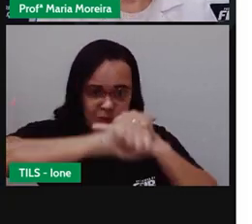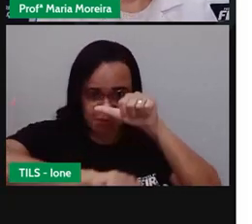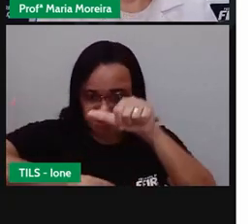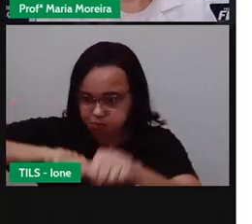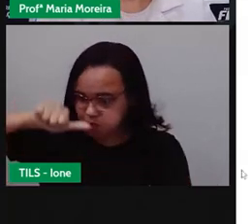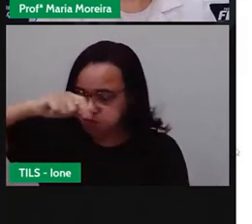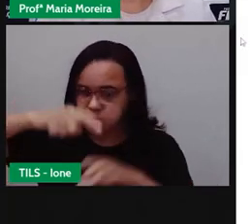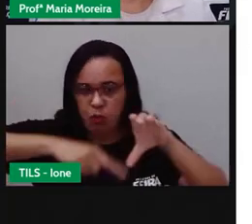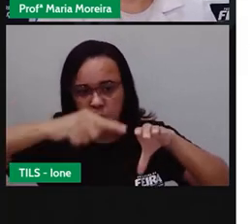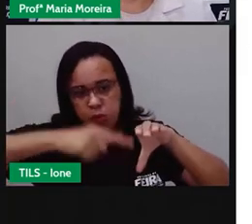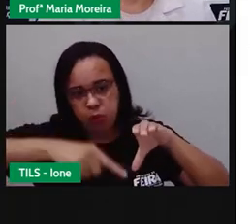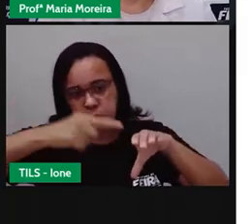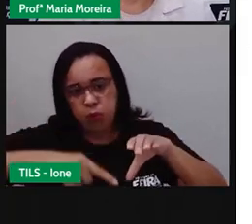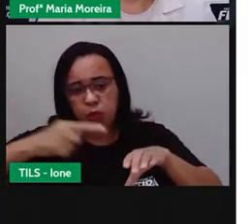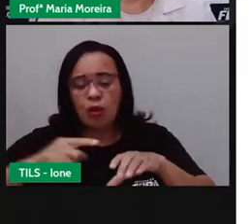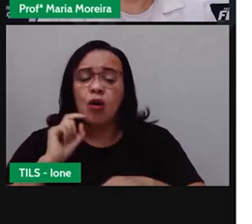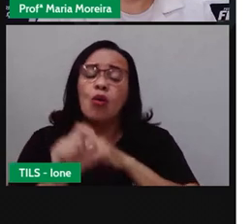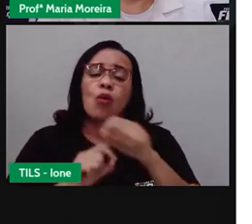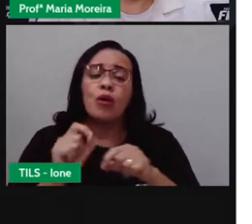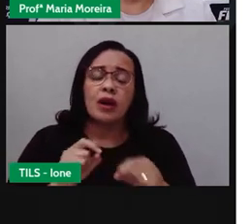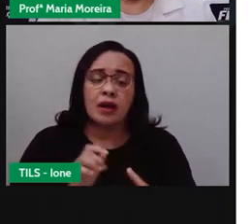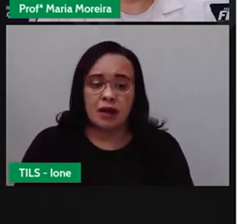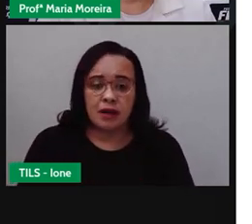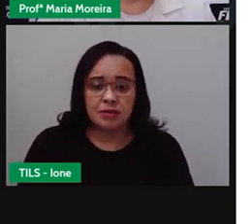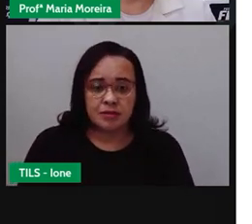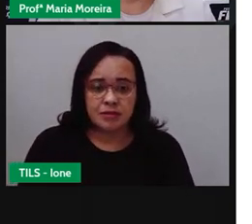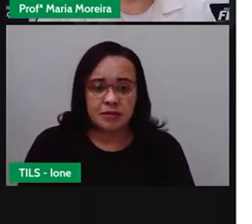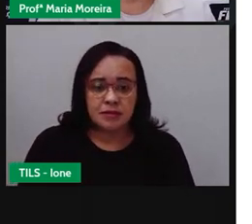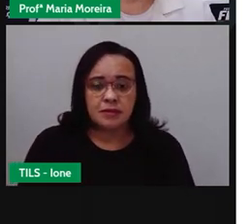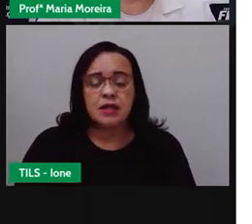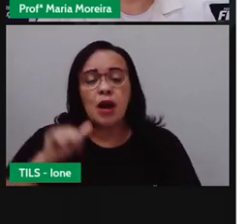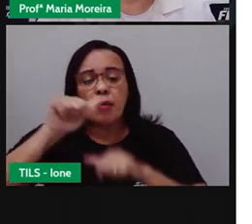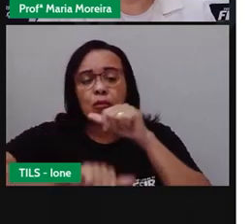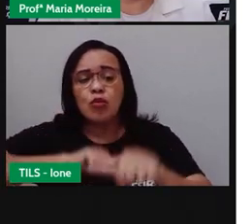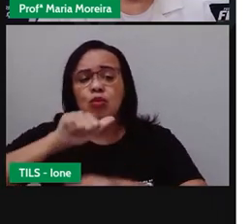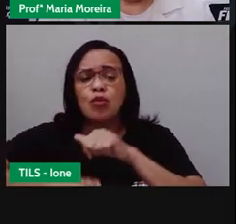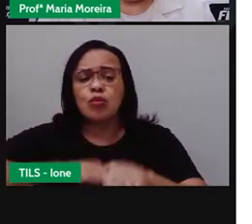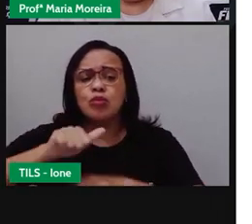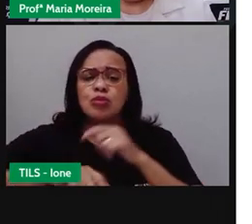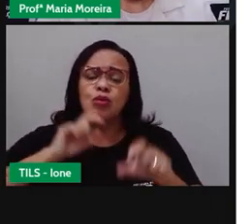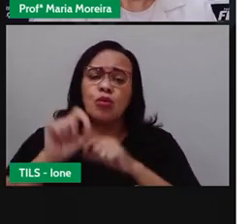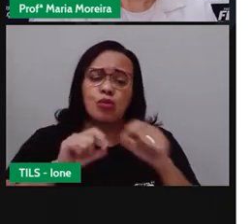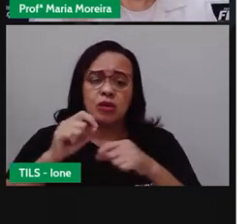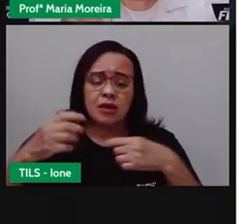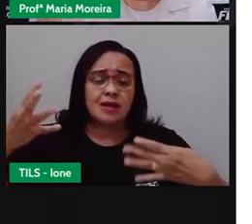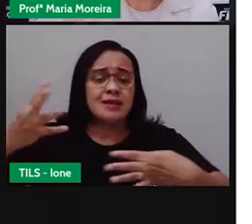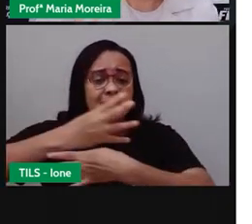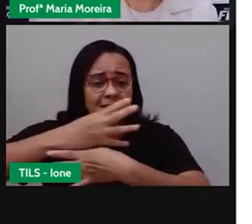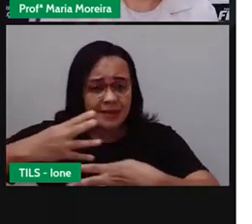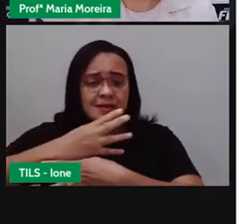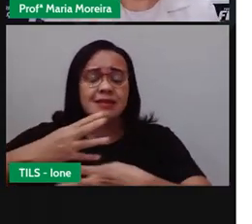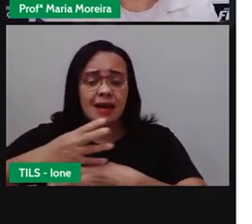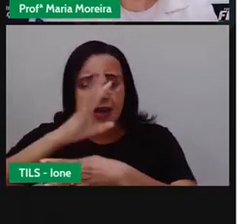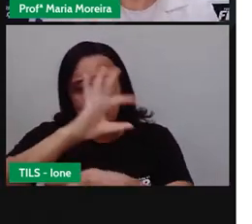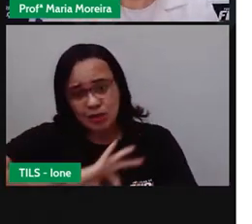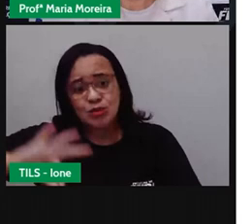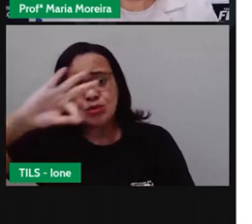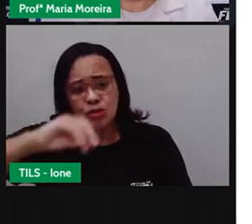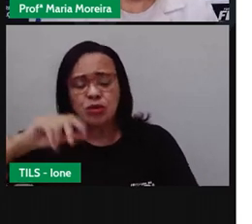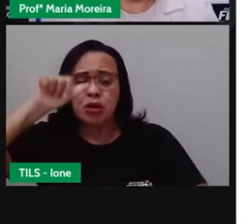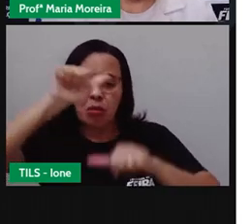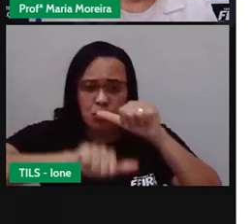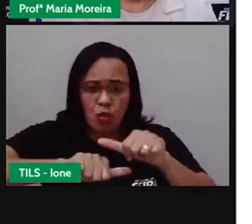Bom, isso modificou profundamente a dinâmica de cidade do mundo inteiro. Principalmente aqui, né?